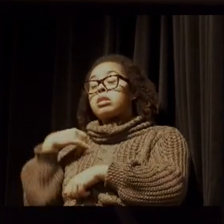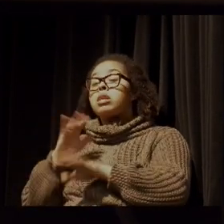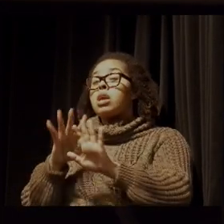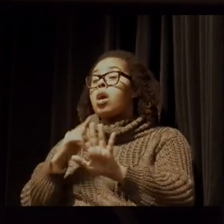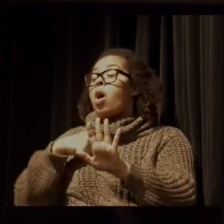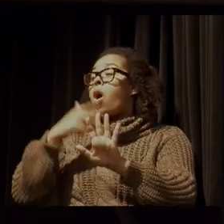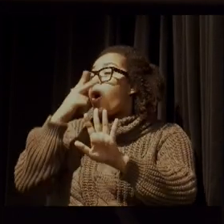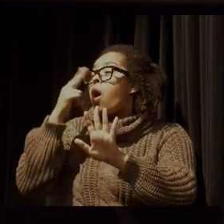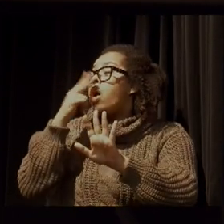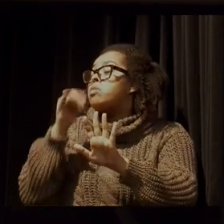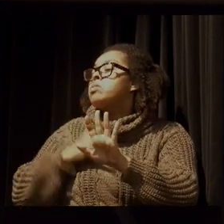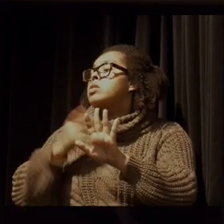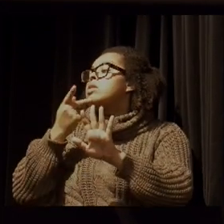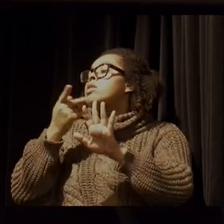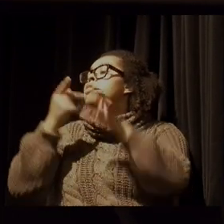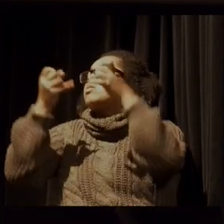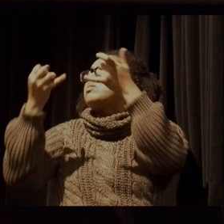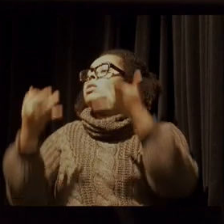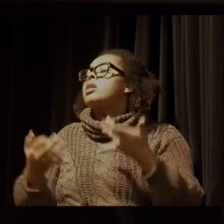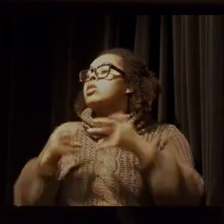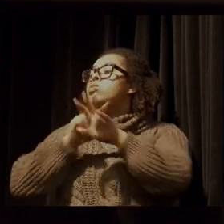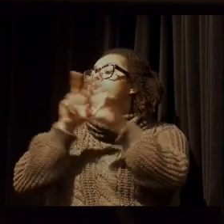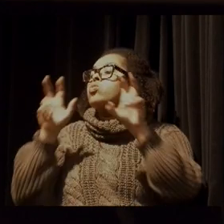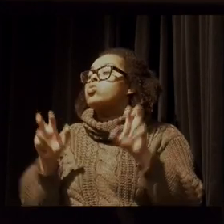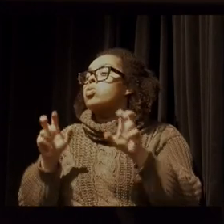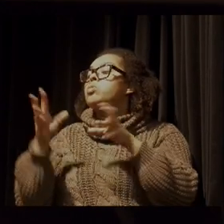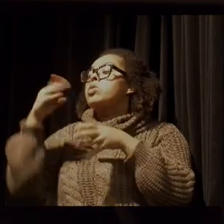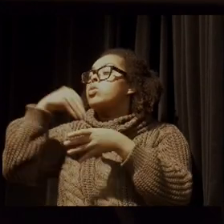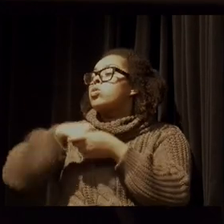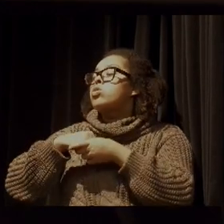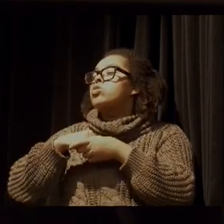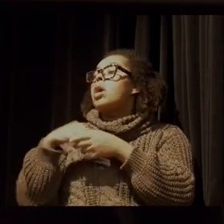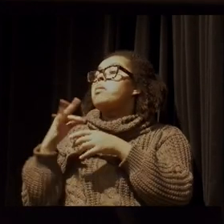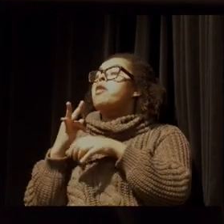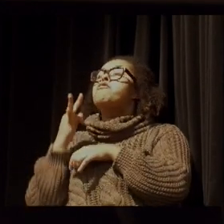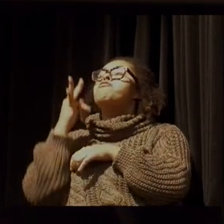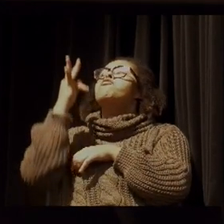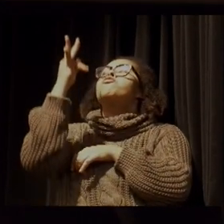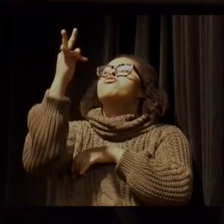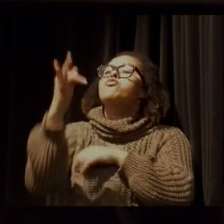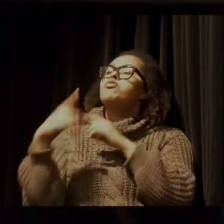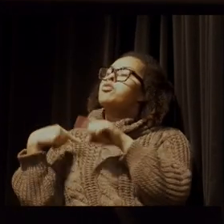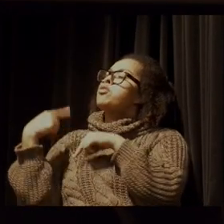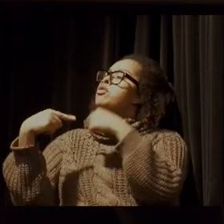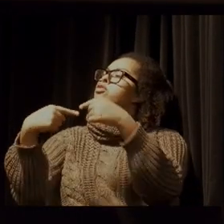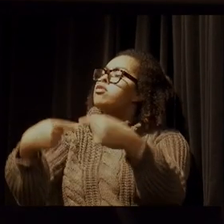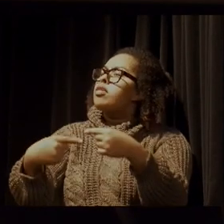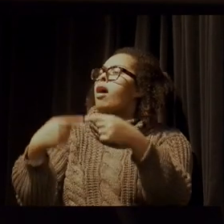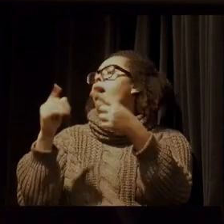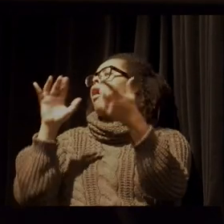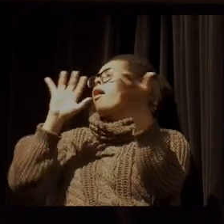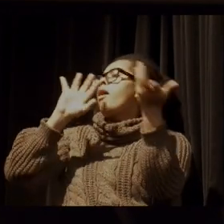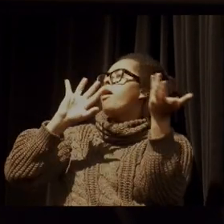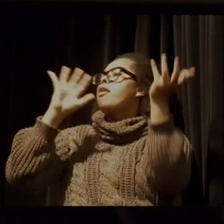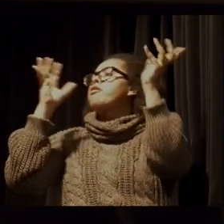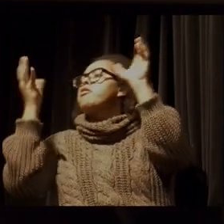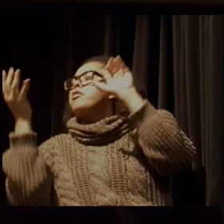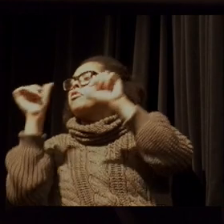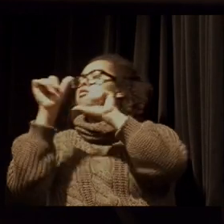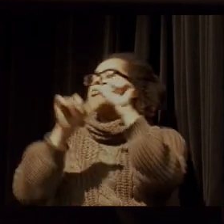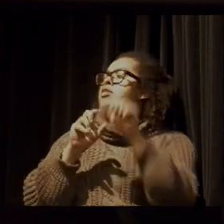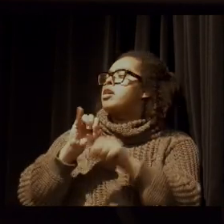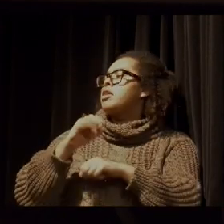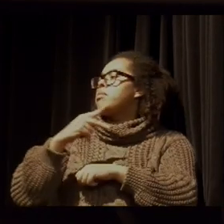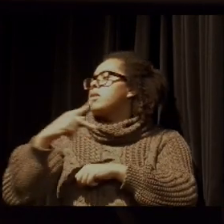certamente eu estaria falando o que está no texto constitucional das futuras gerações. A mudança do clima, como o IPCC no